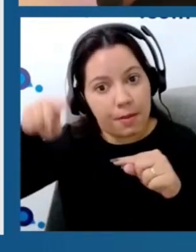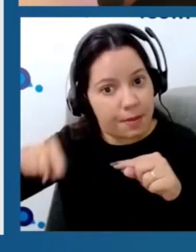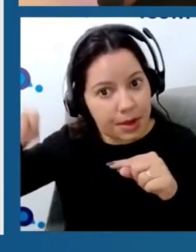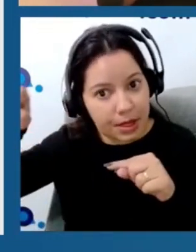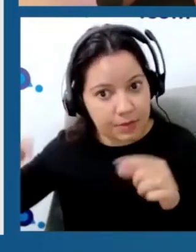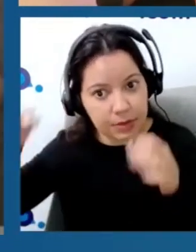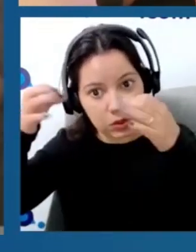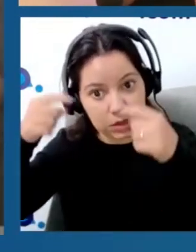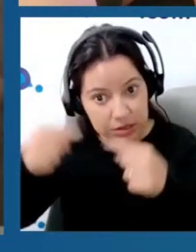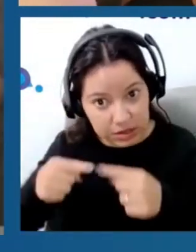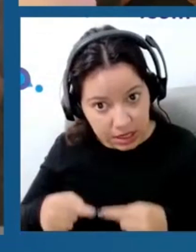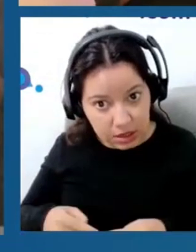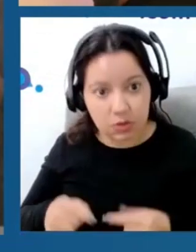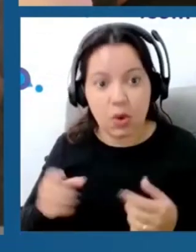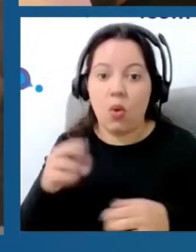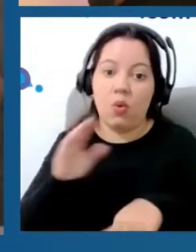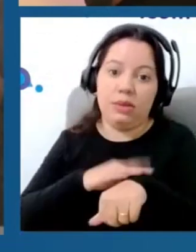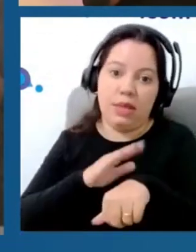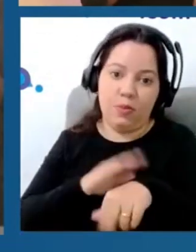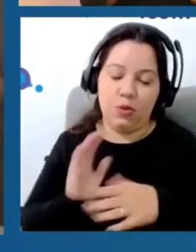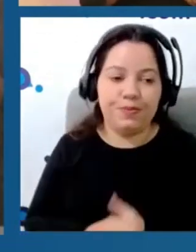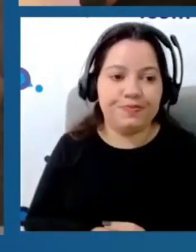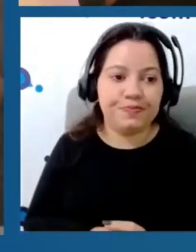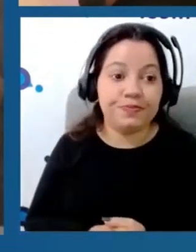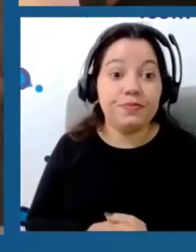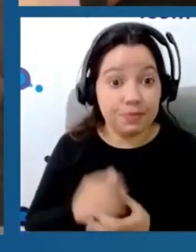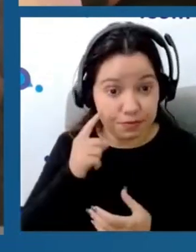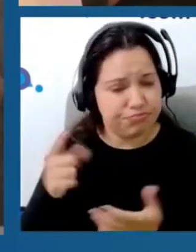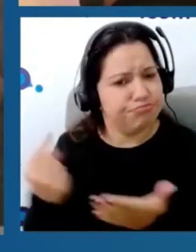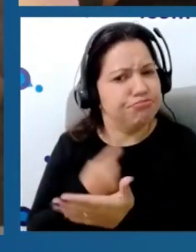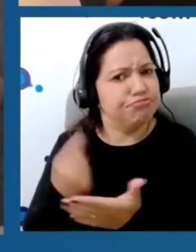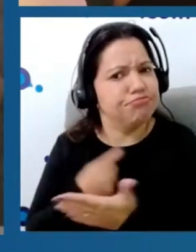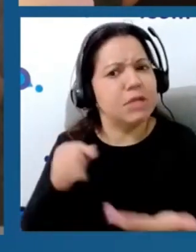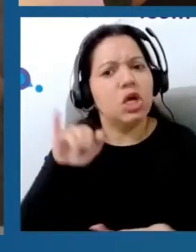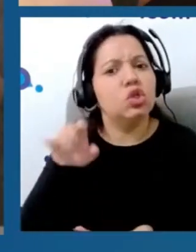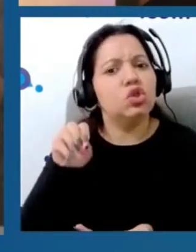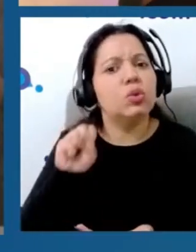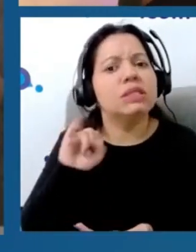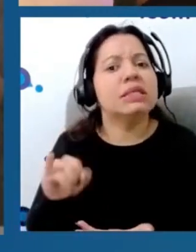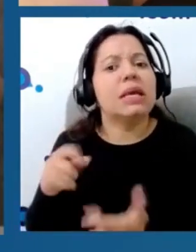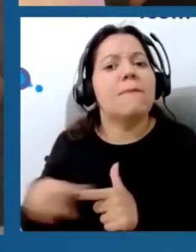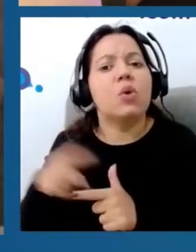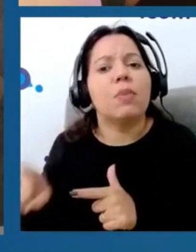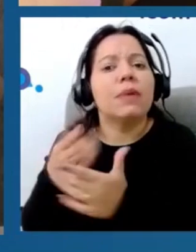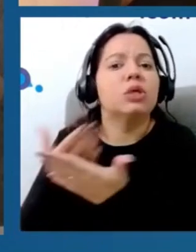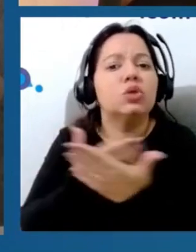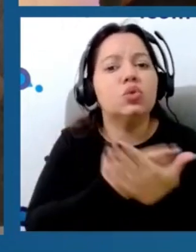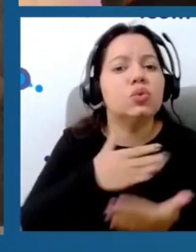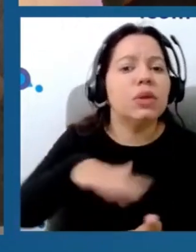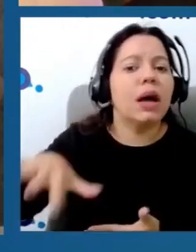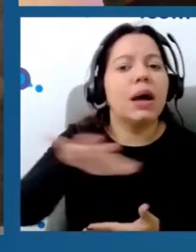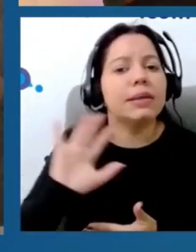ou tempo de mensuração. E aí, vocês podem estar se perguntando, e aí, Josi, quais são os problemas dos estudos nessa área? O que está